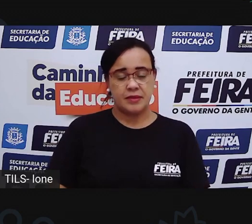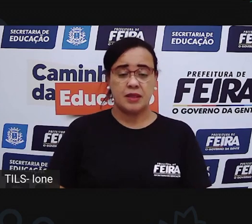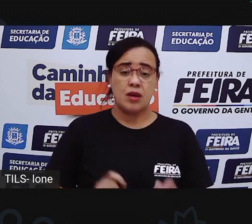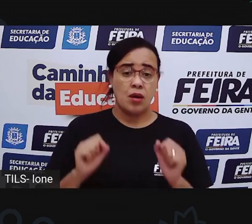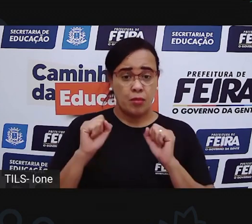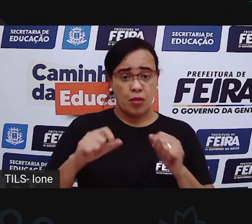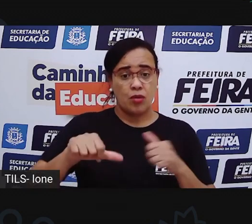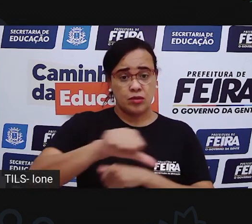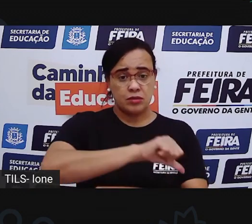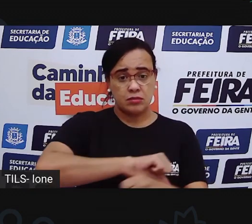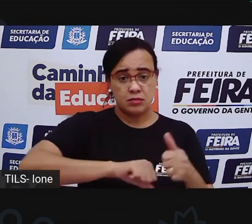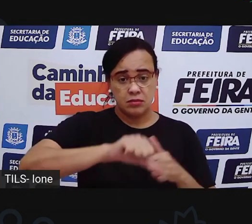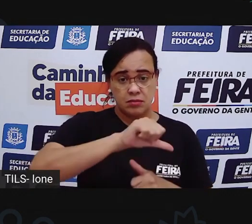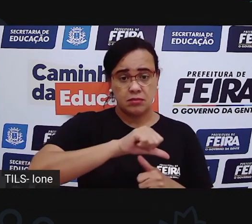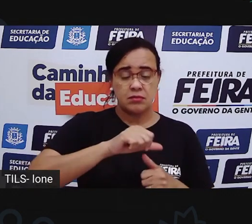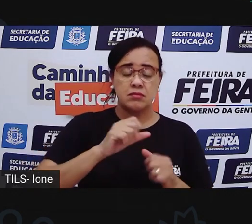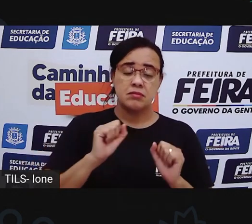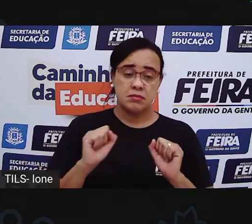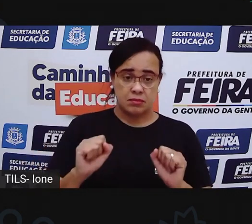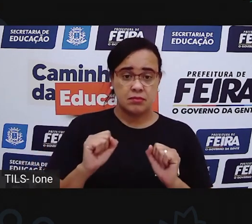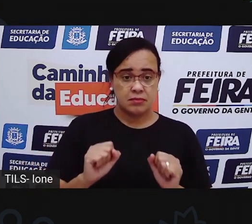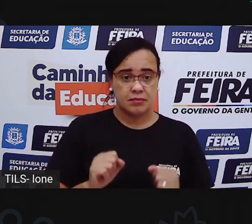ó. Ó.